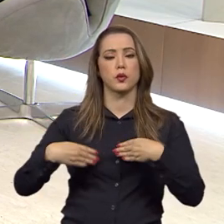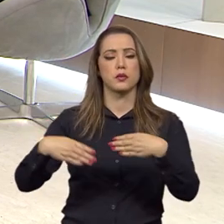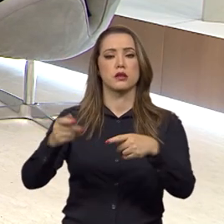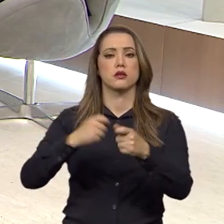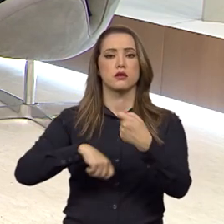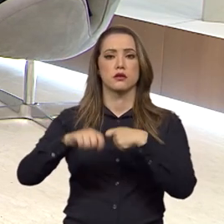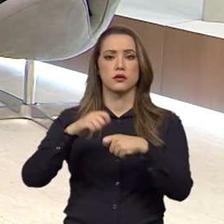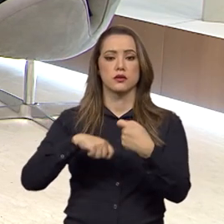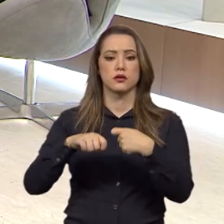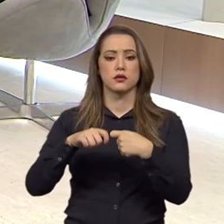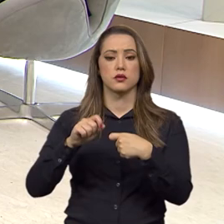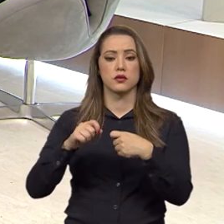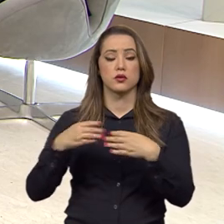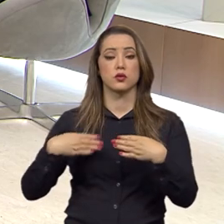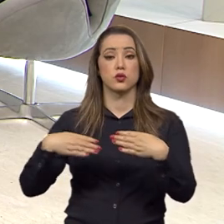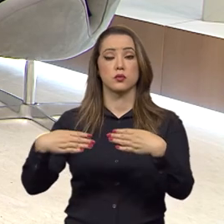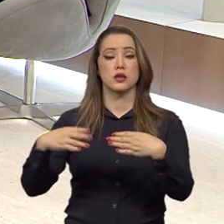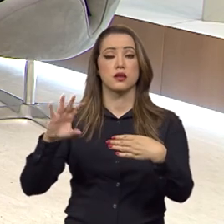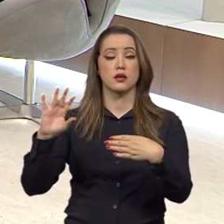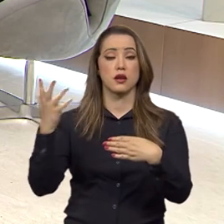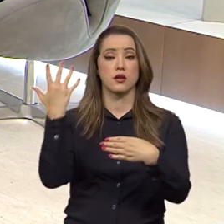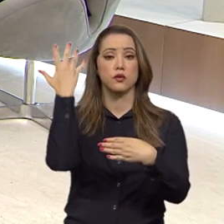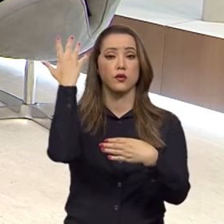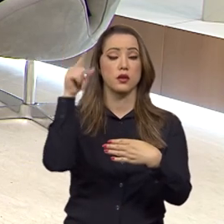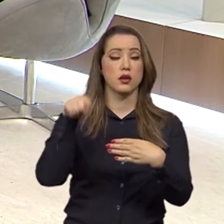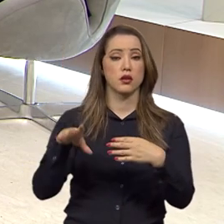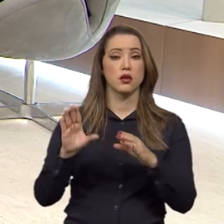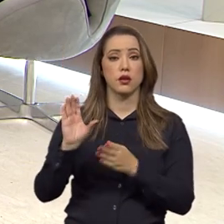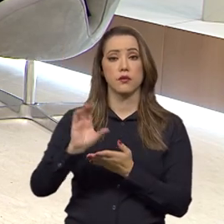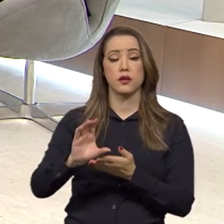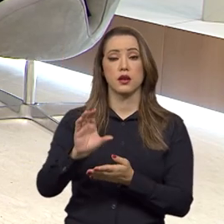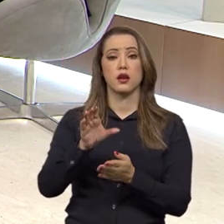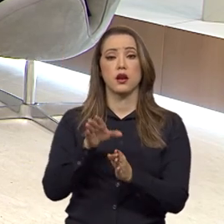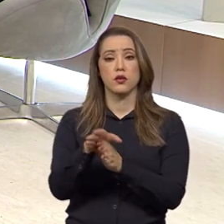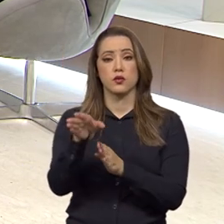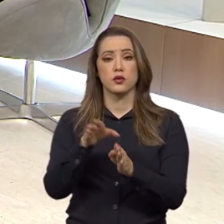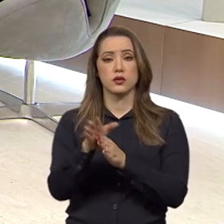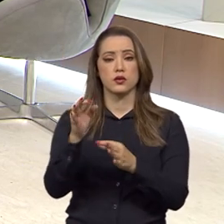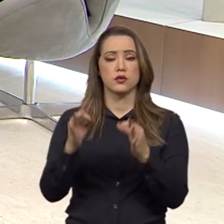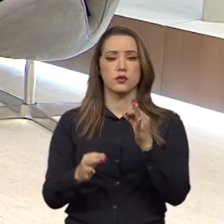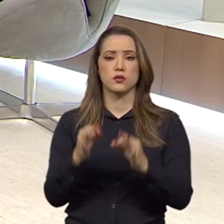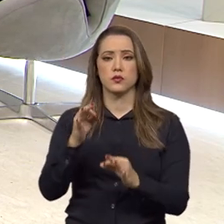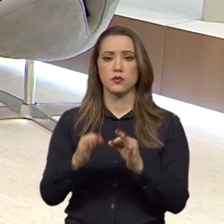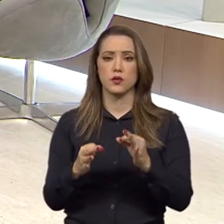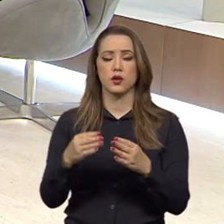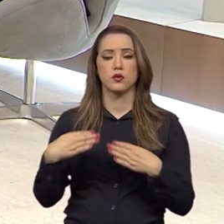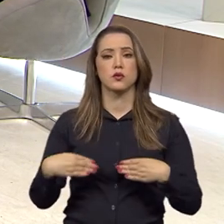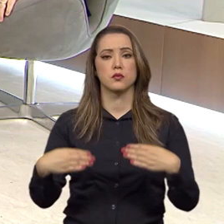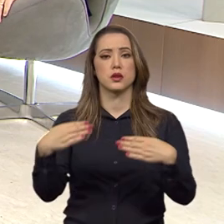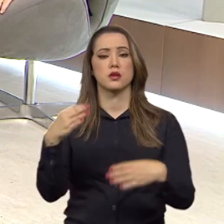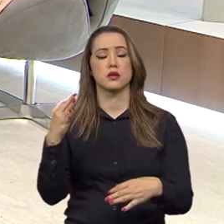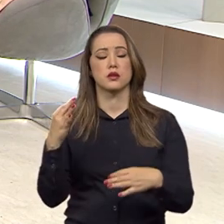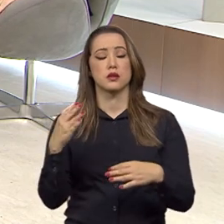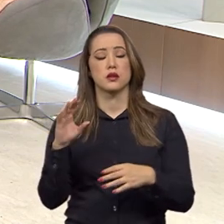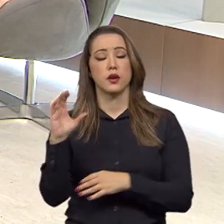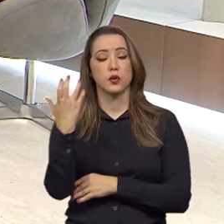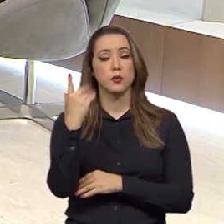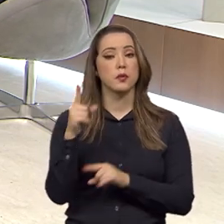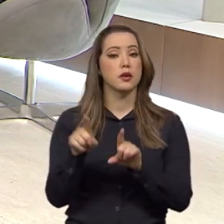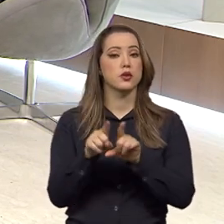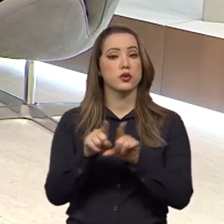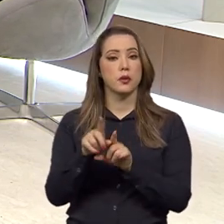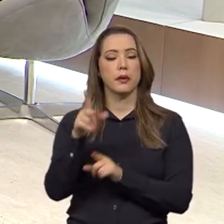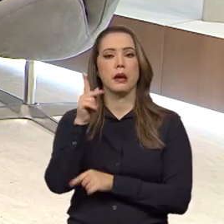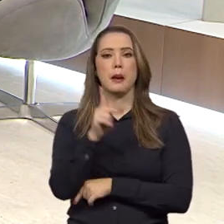que é a consultoria jurídica do Ministério do Meio Ambiente. Temos procuradores-chefes